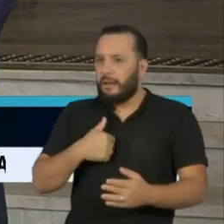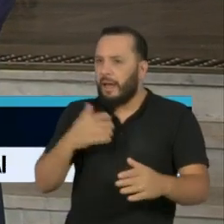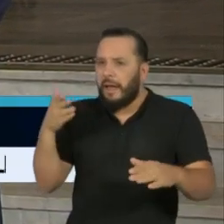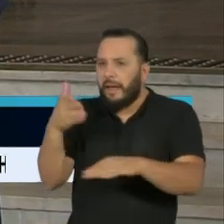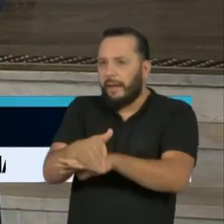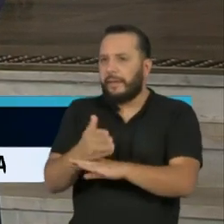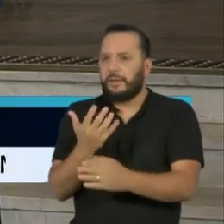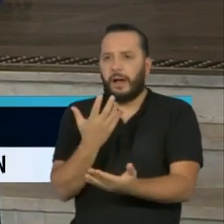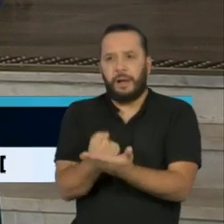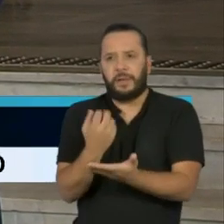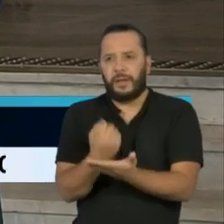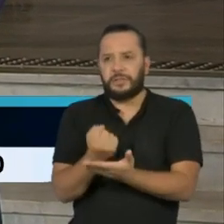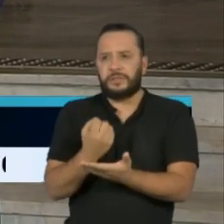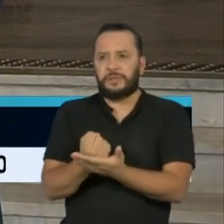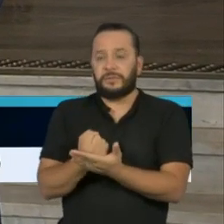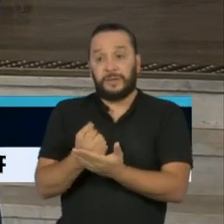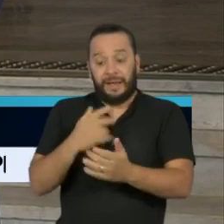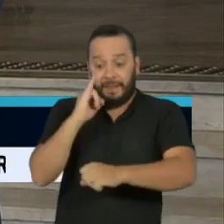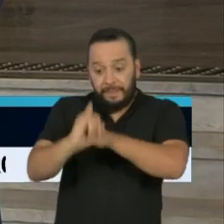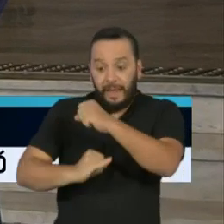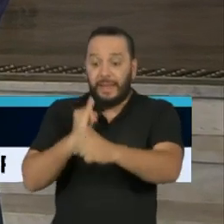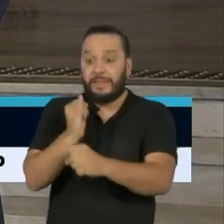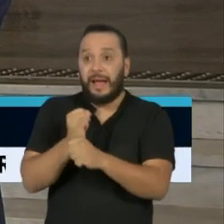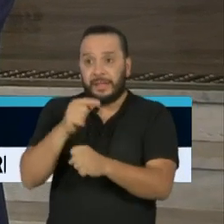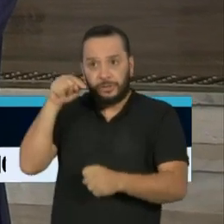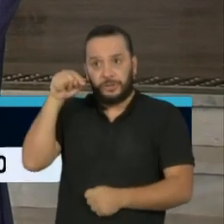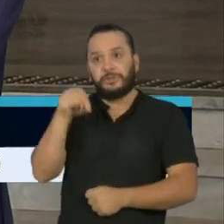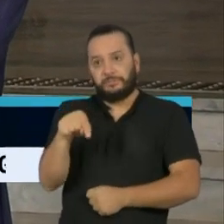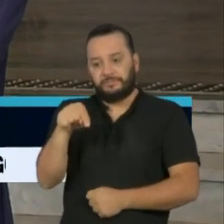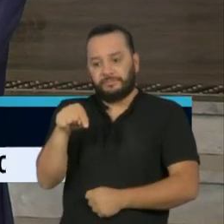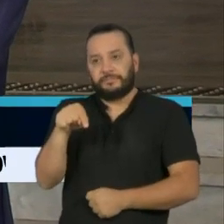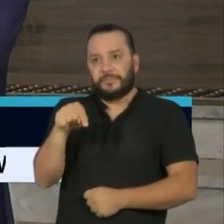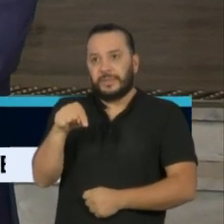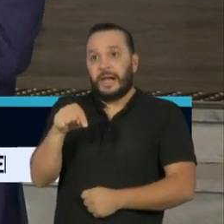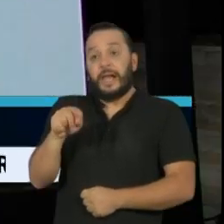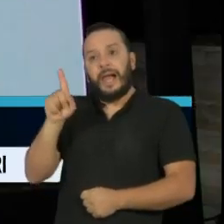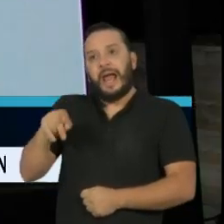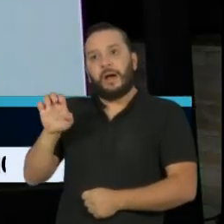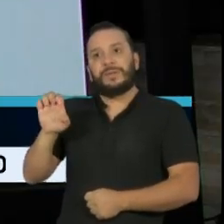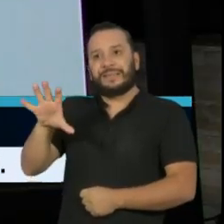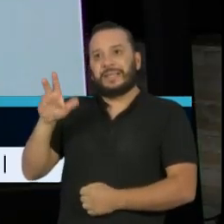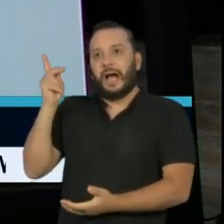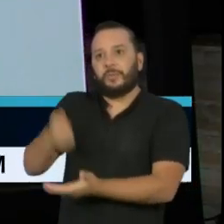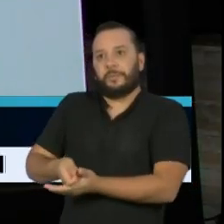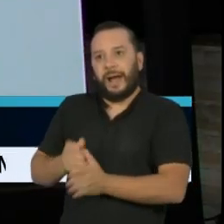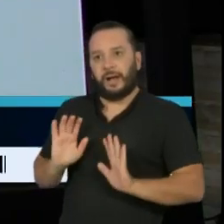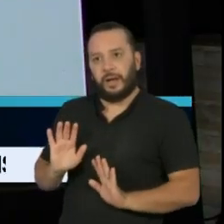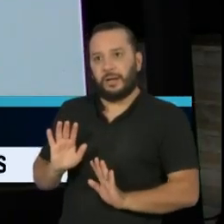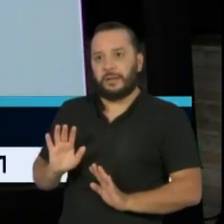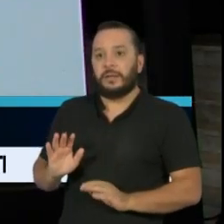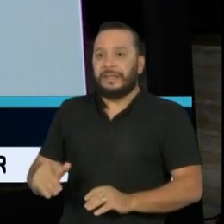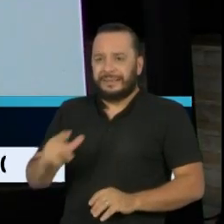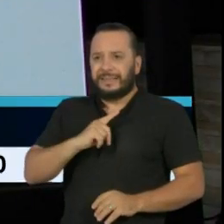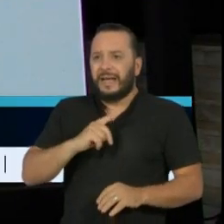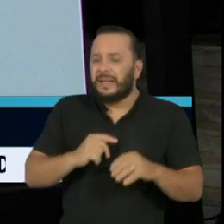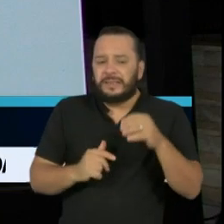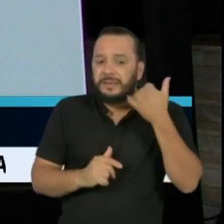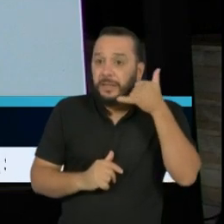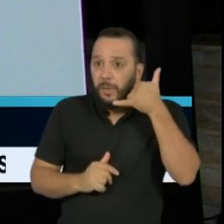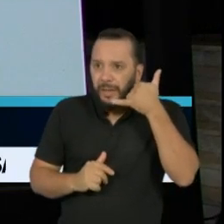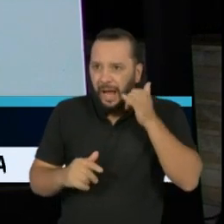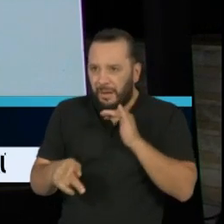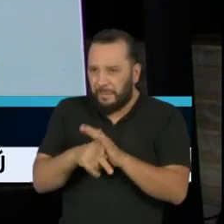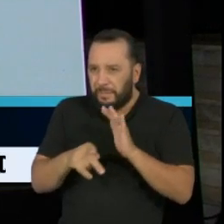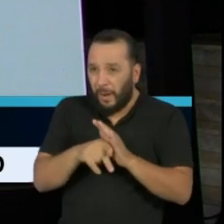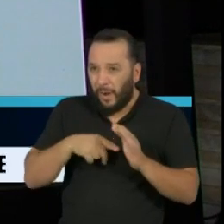automaticamente a internet passa a ser paga pelo Estado. Mesmo que ele tenha um pré-pago, isso vai ser pago